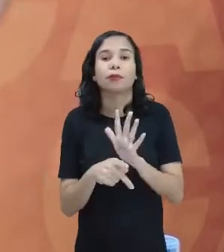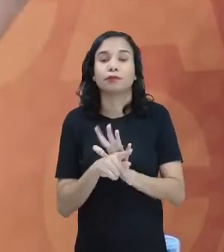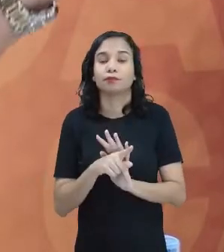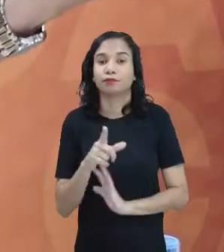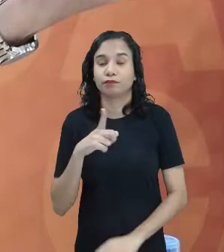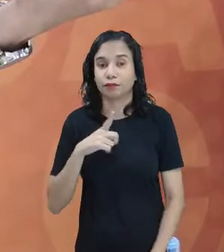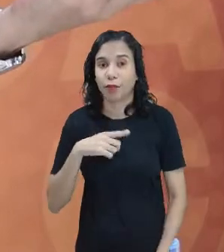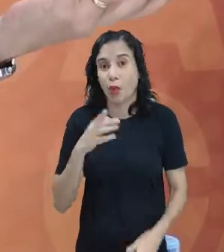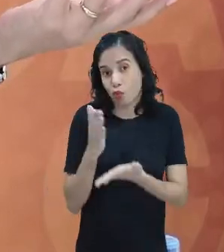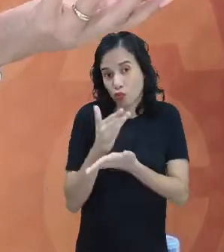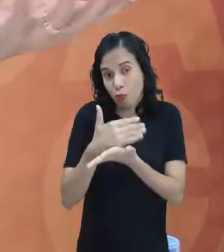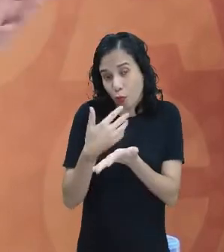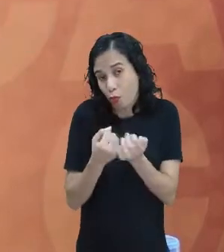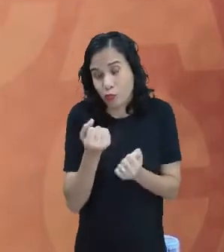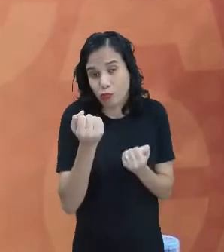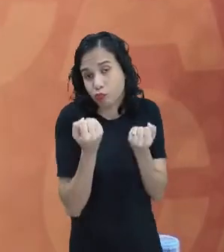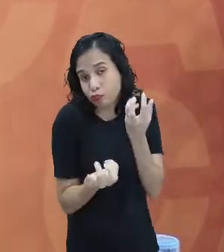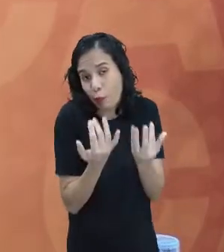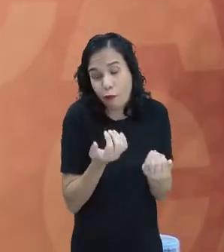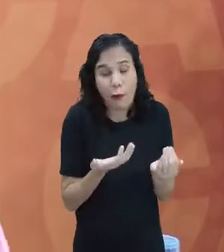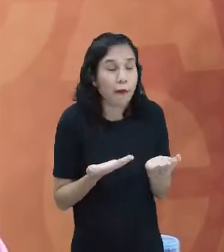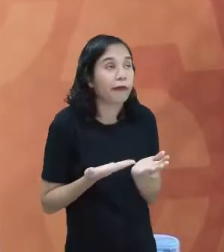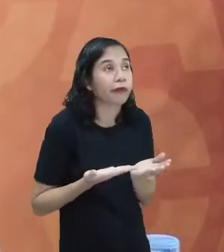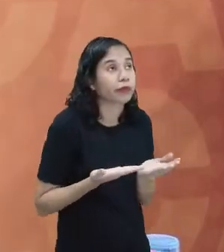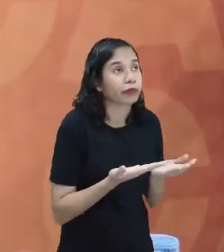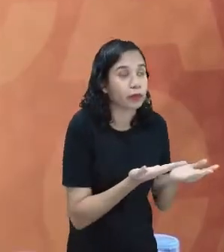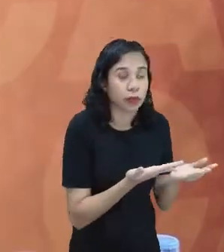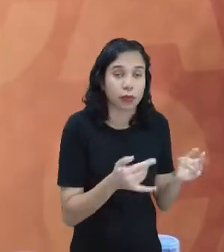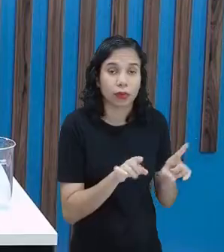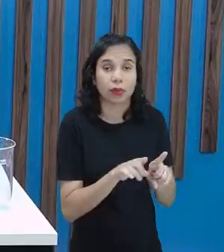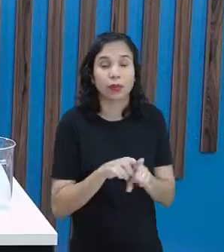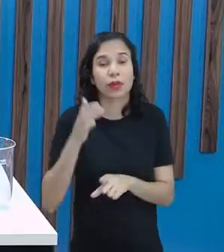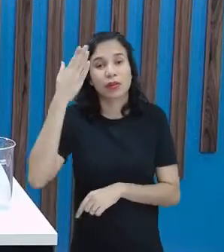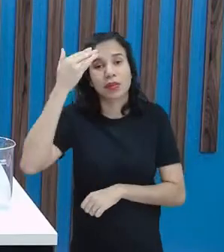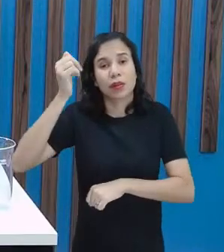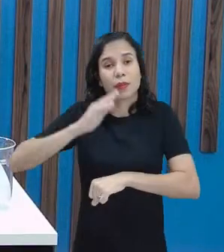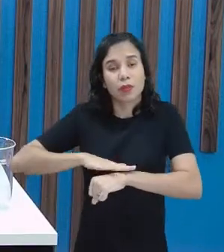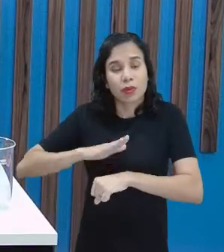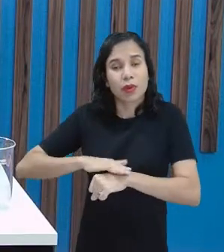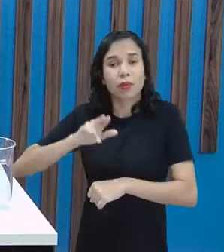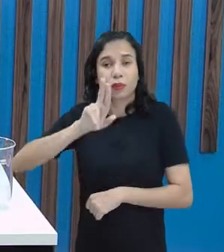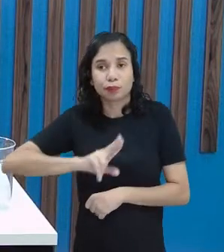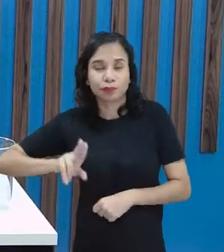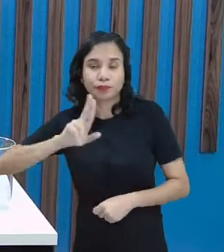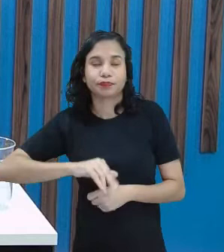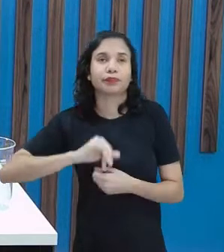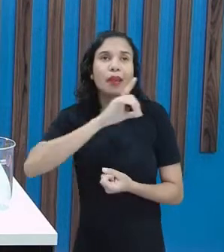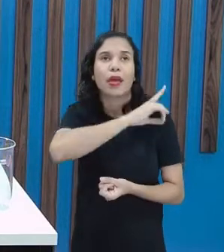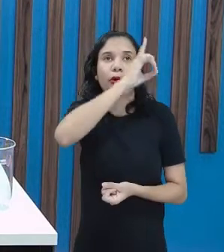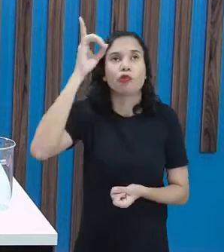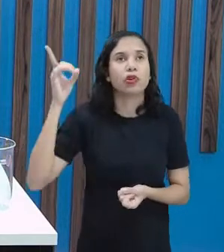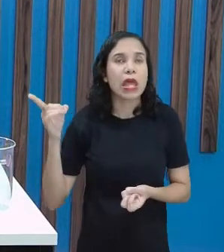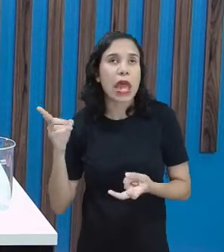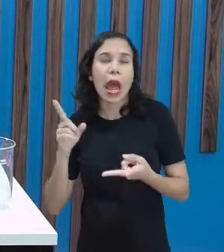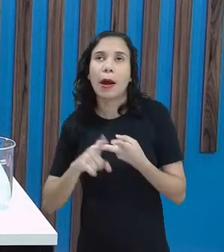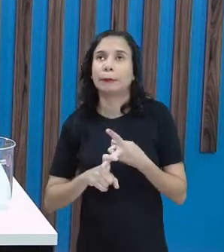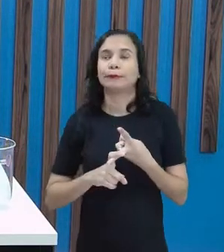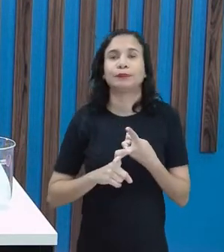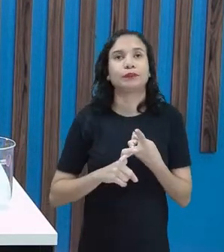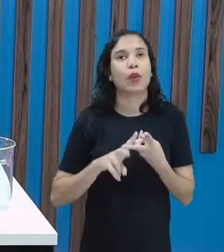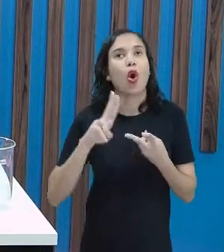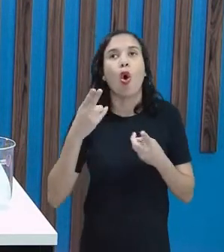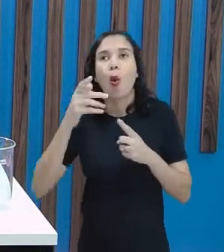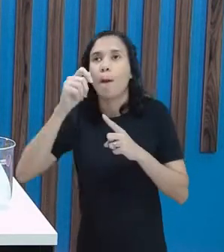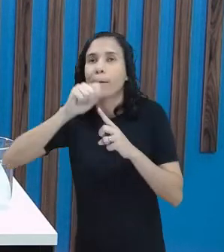bolo do forno, né? A gente também marca a passagem do tempo através dos dias, através